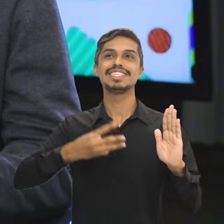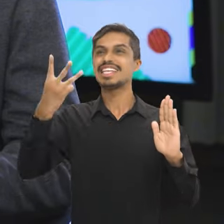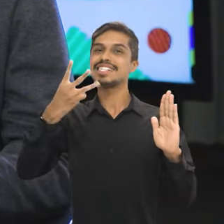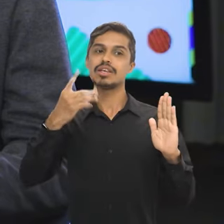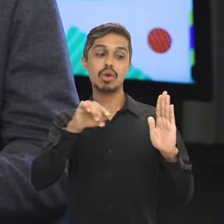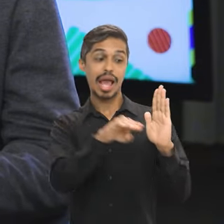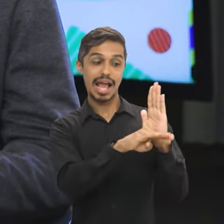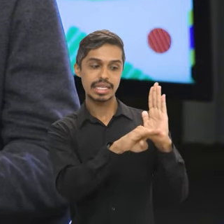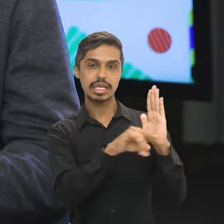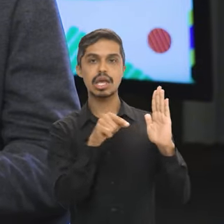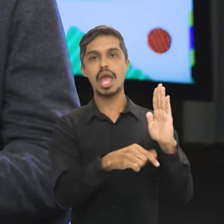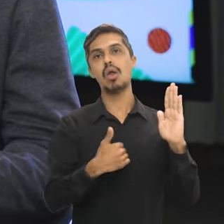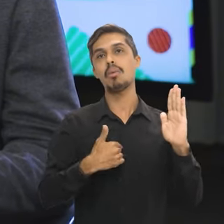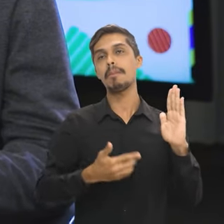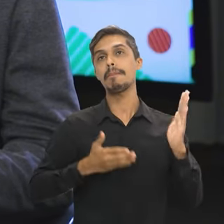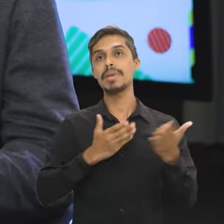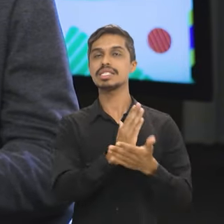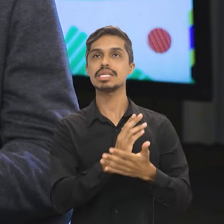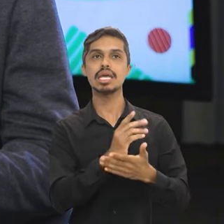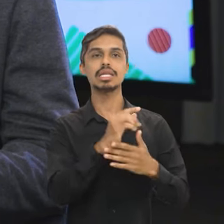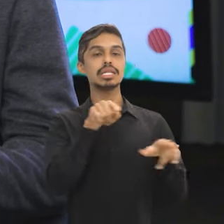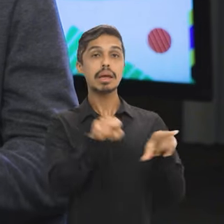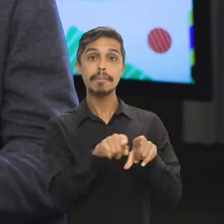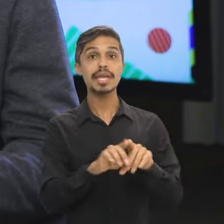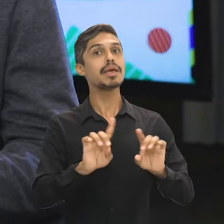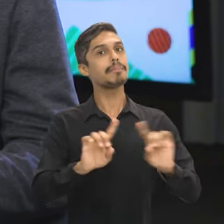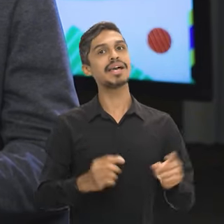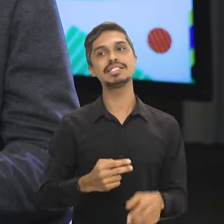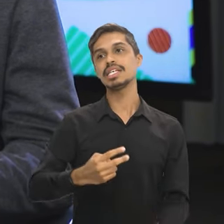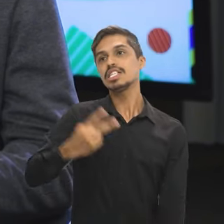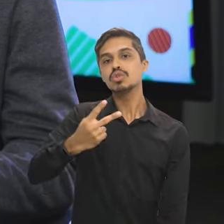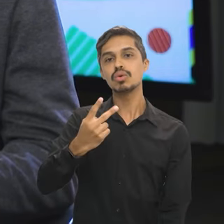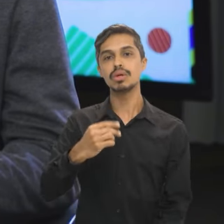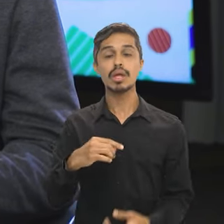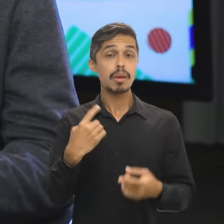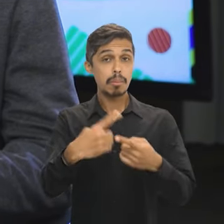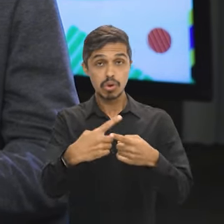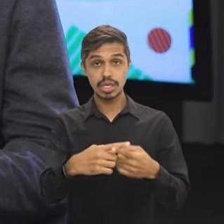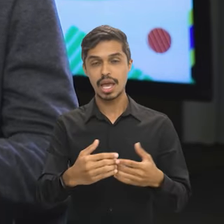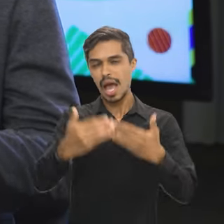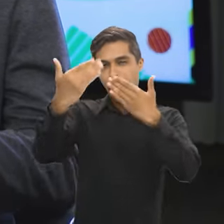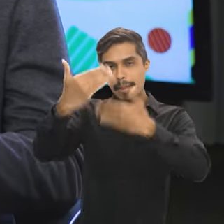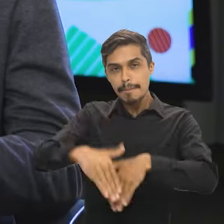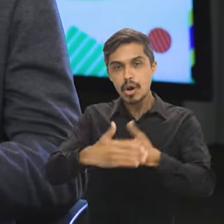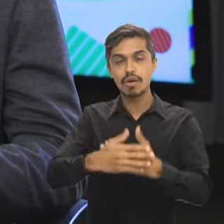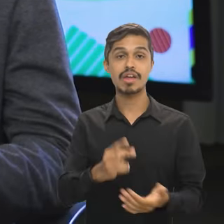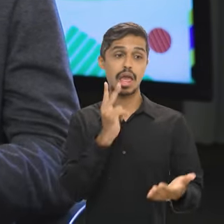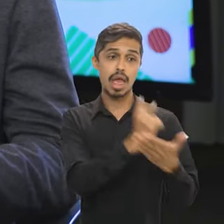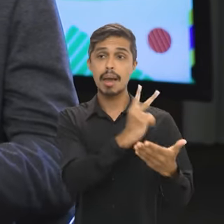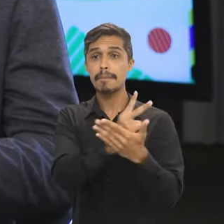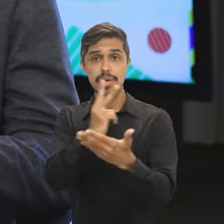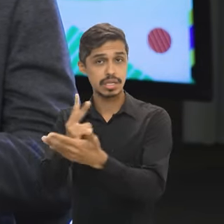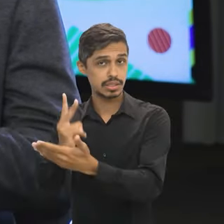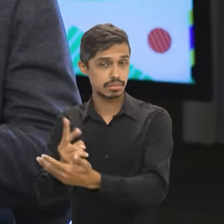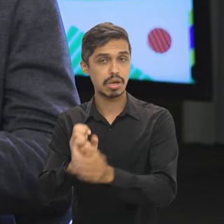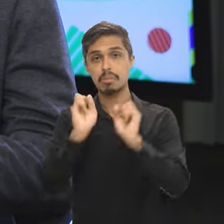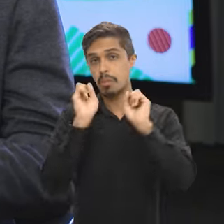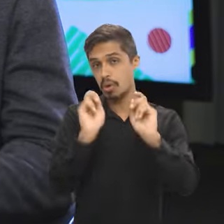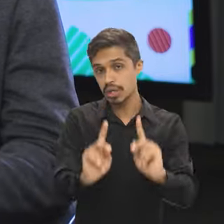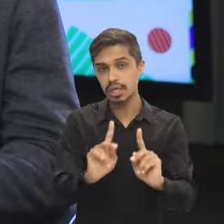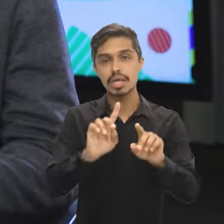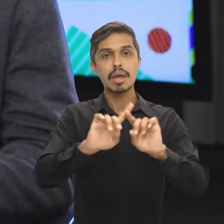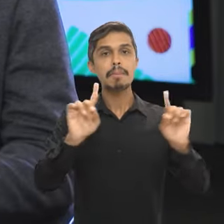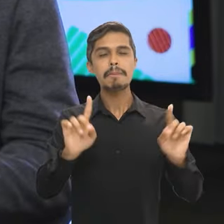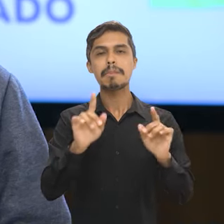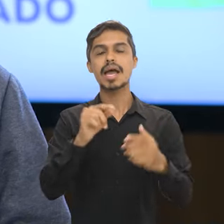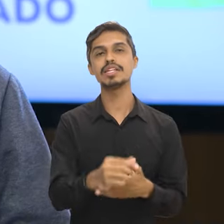isso? Porque os cargos têm pesos diferentes para diferentes conteúdos. Apesar de ele fazer a mesma prova, dependendo